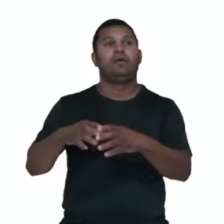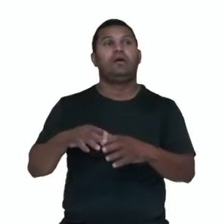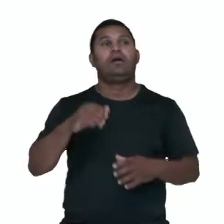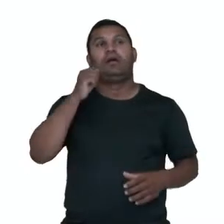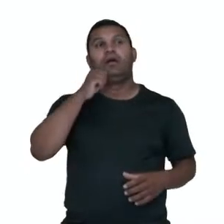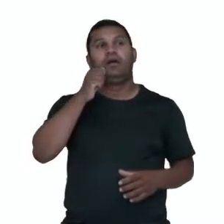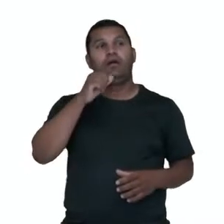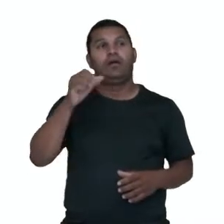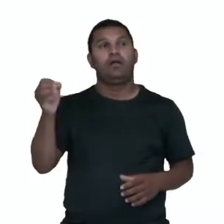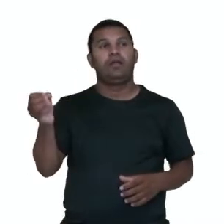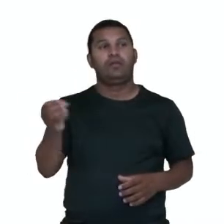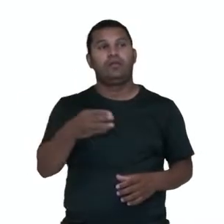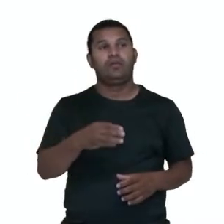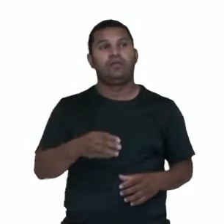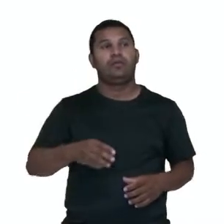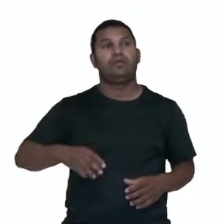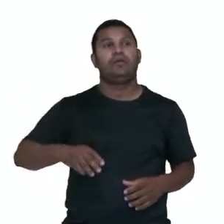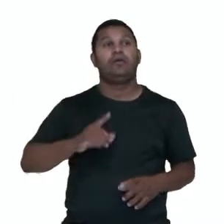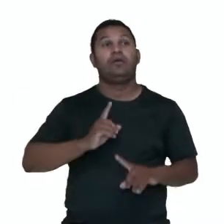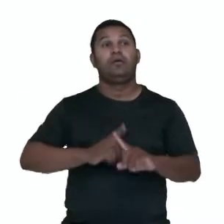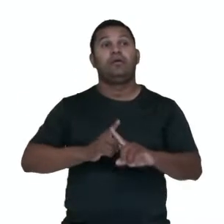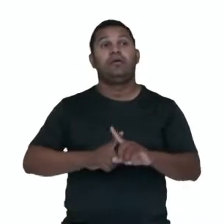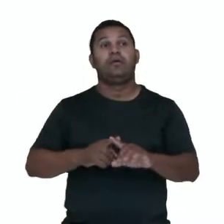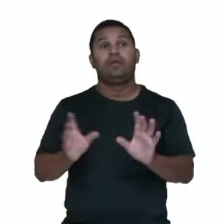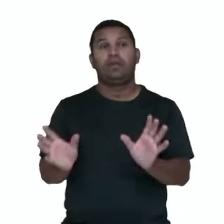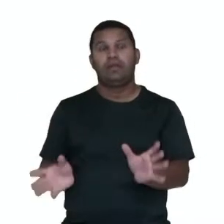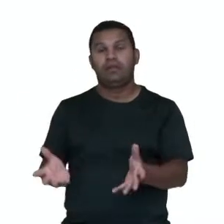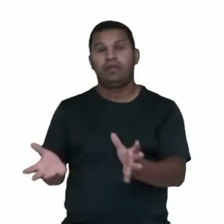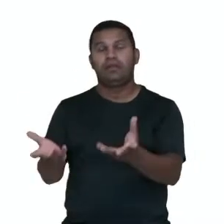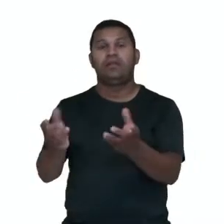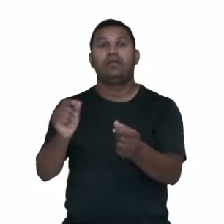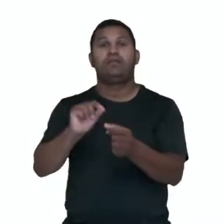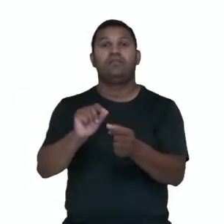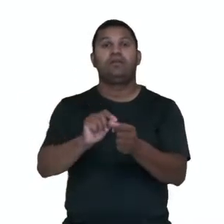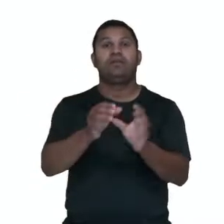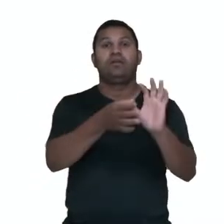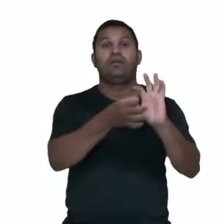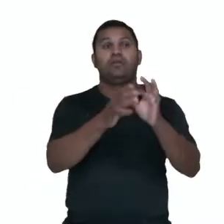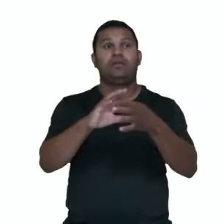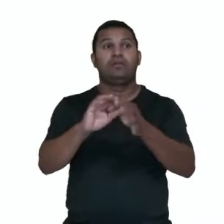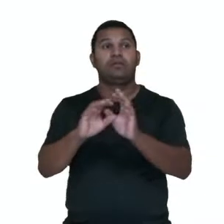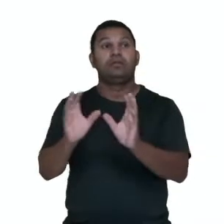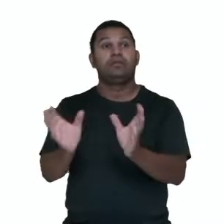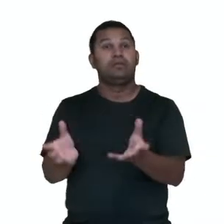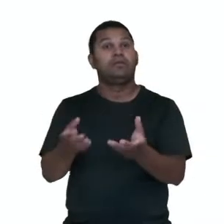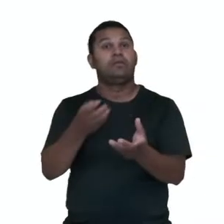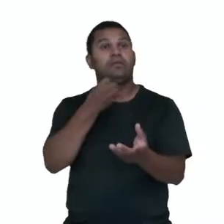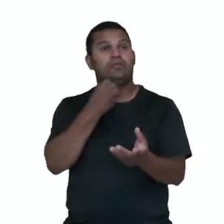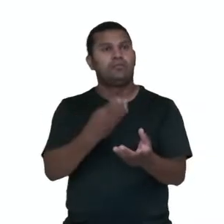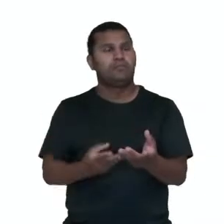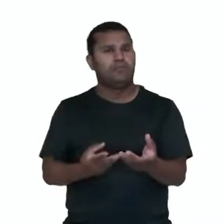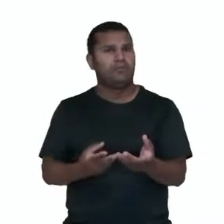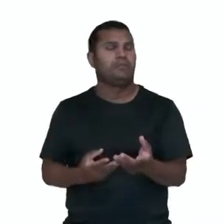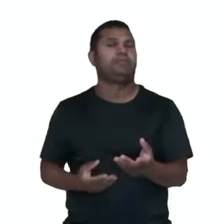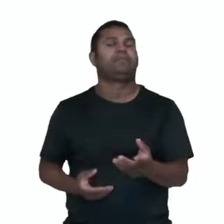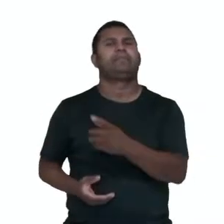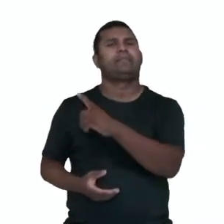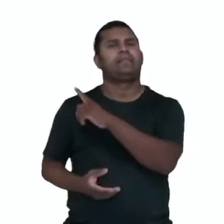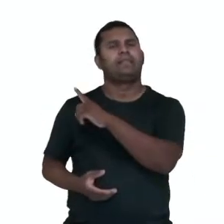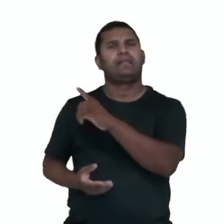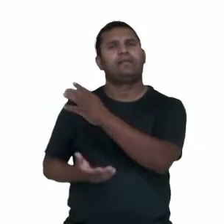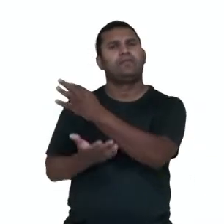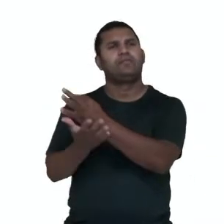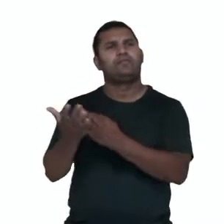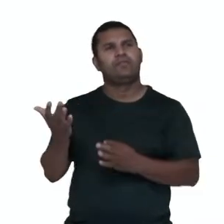Suga, que incentivou a realizar uma Olimpíada bem-sucedida. Veja, coloquei em amarelo o exemplo da